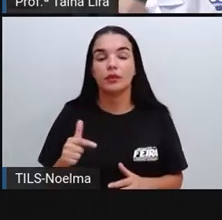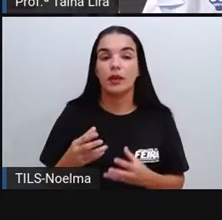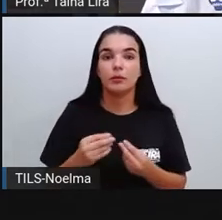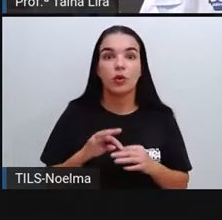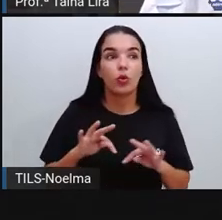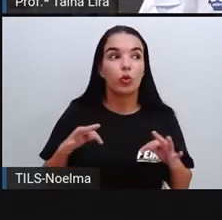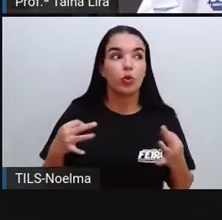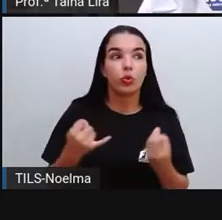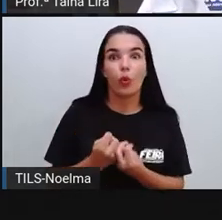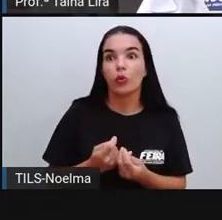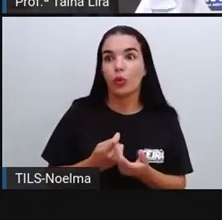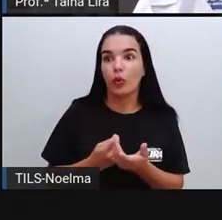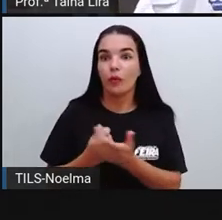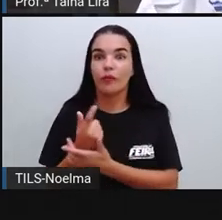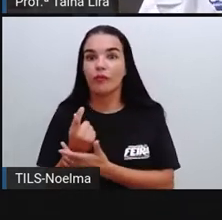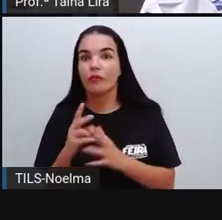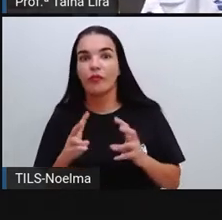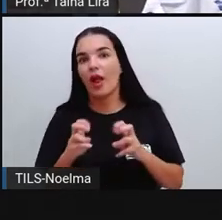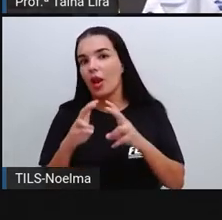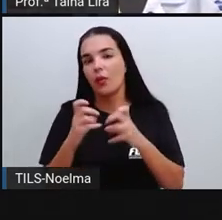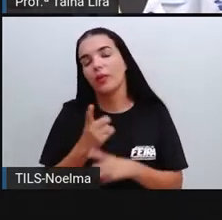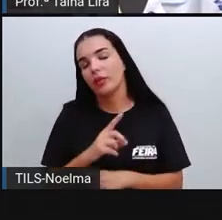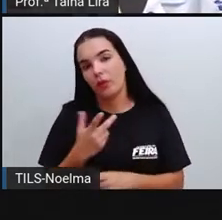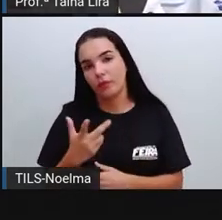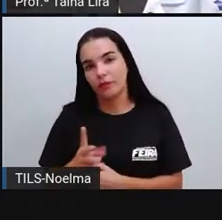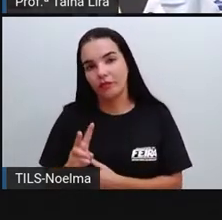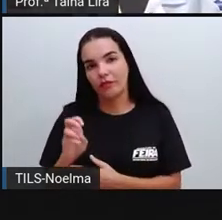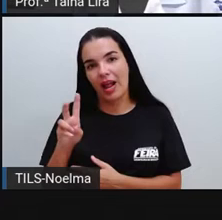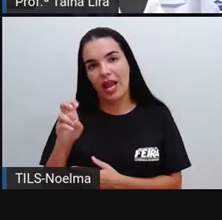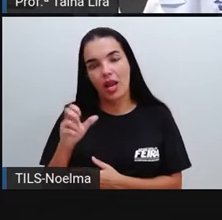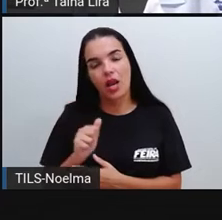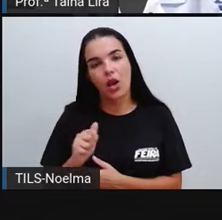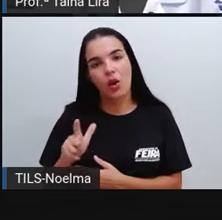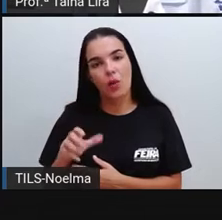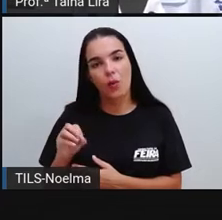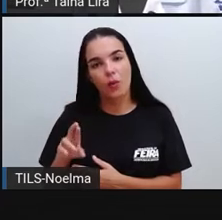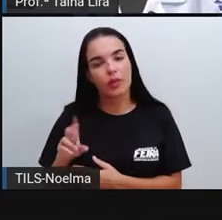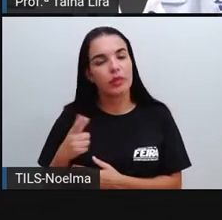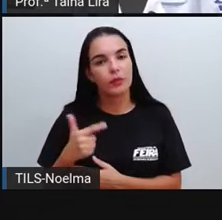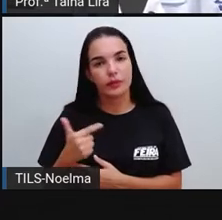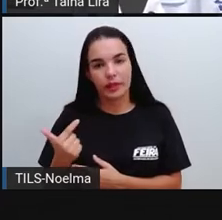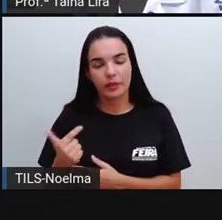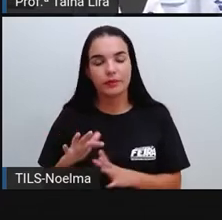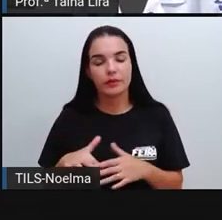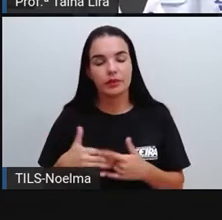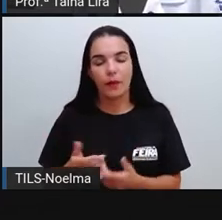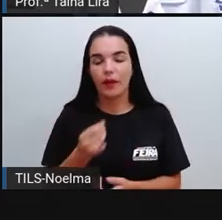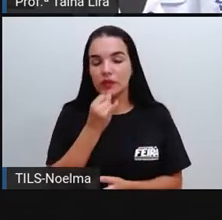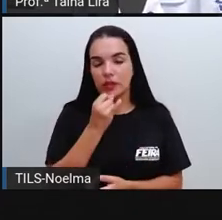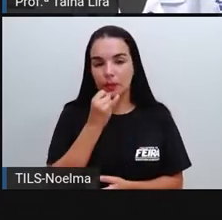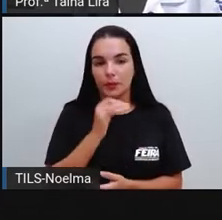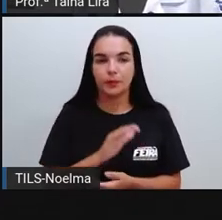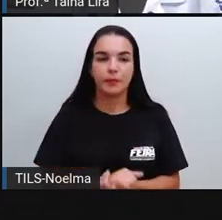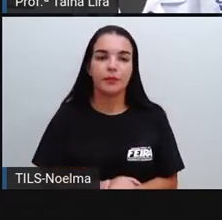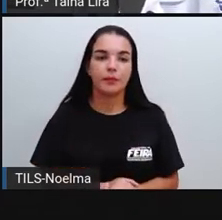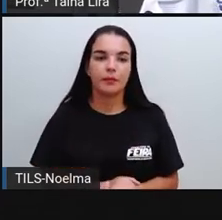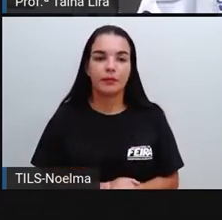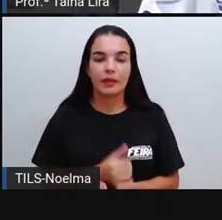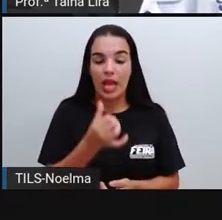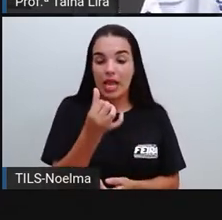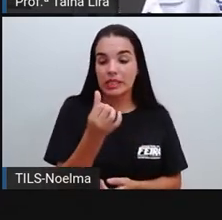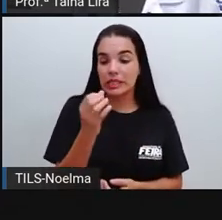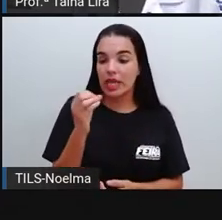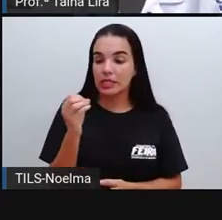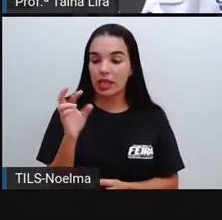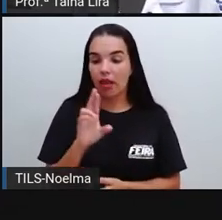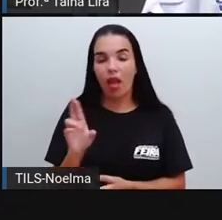para todos os valores. Lembra que a Pró já falou sobre isso aqui? Então, por exemplo, 60